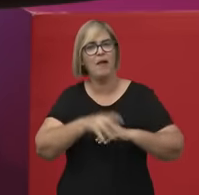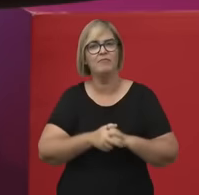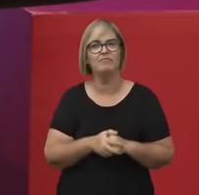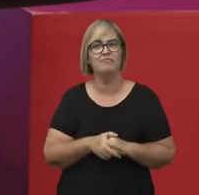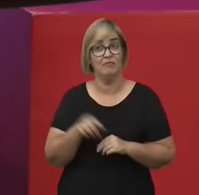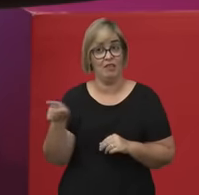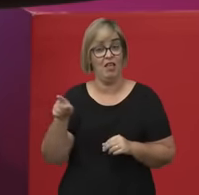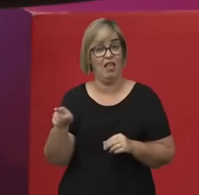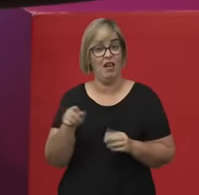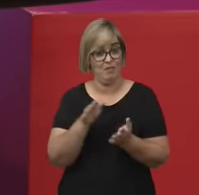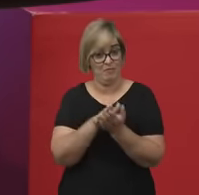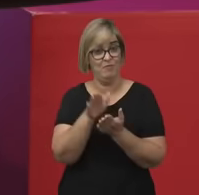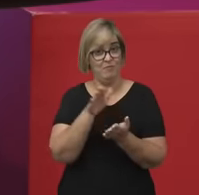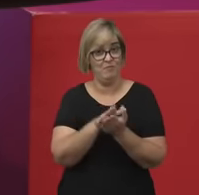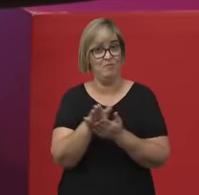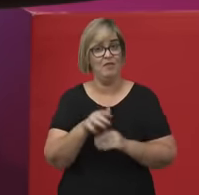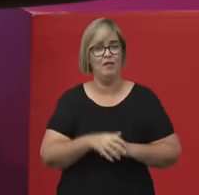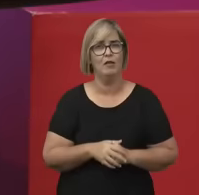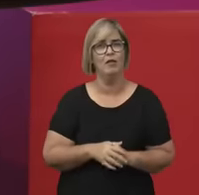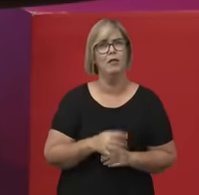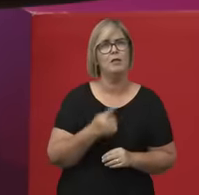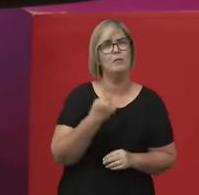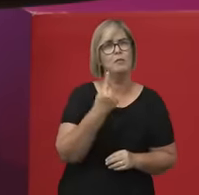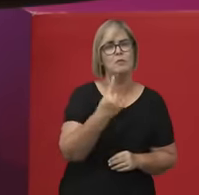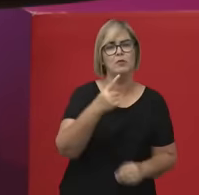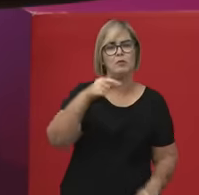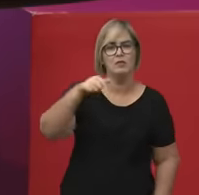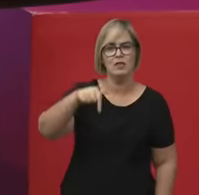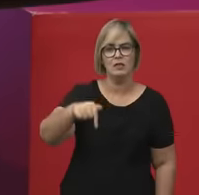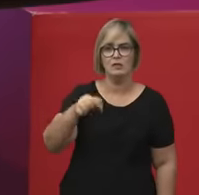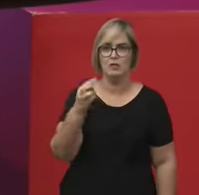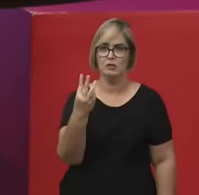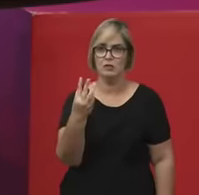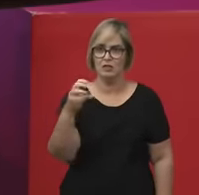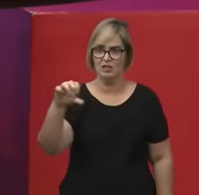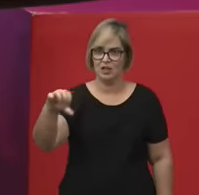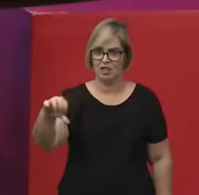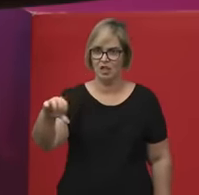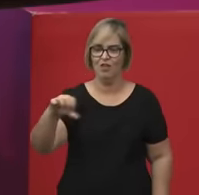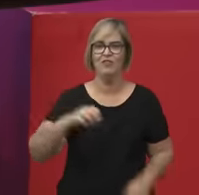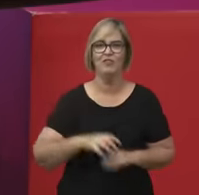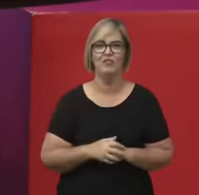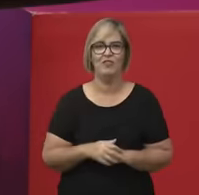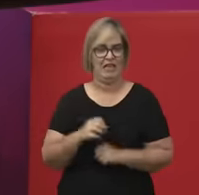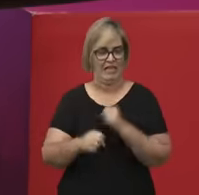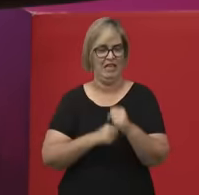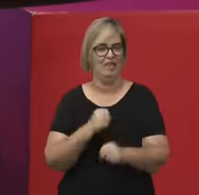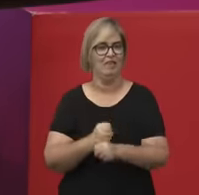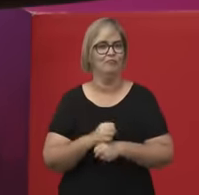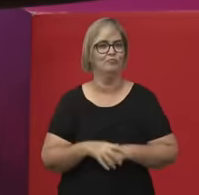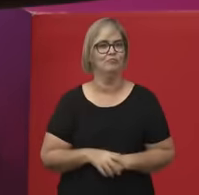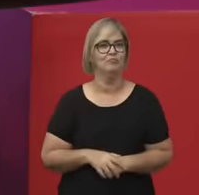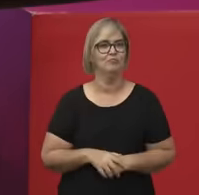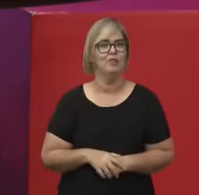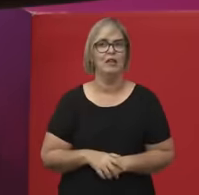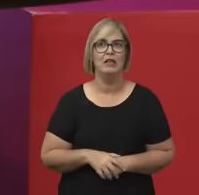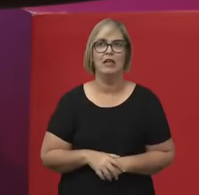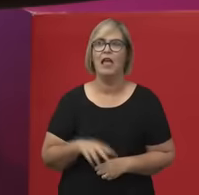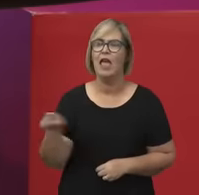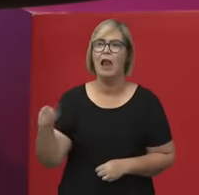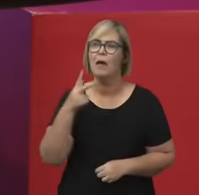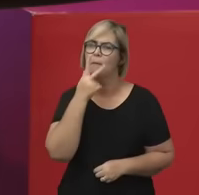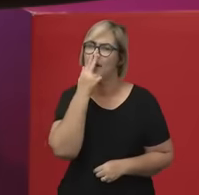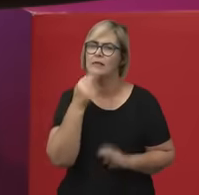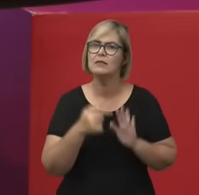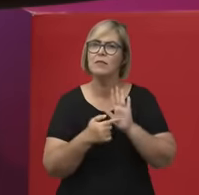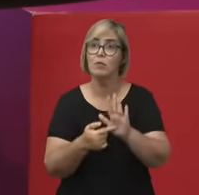publica o Women Not In Fear, na verdade, em 1739. É como se ela dissesse assim, quando as mulheres começarem a